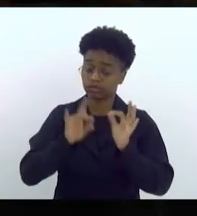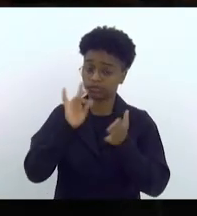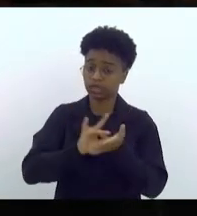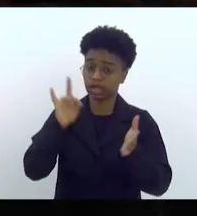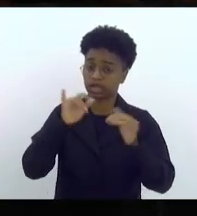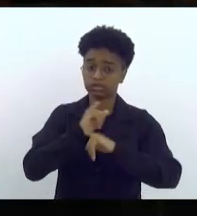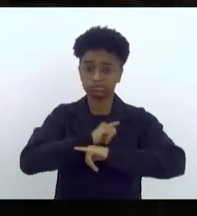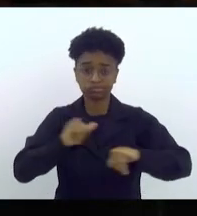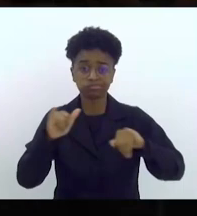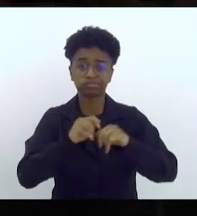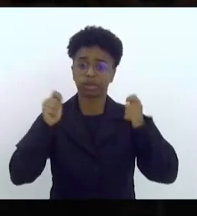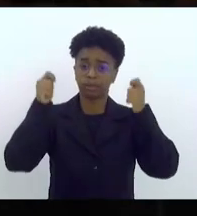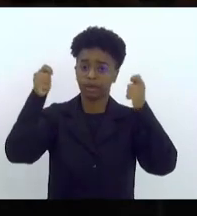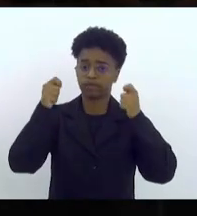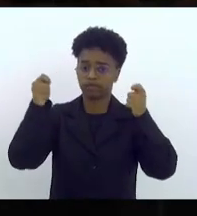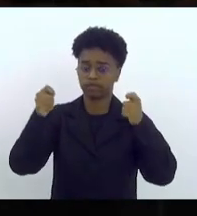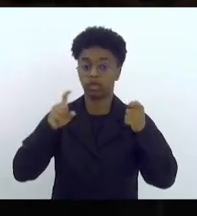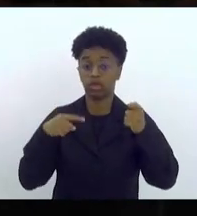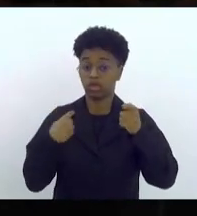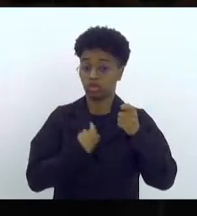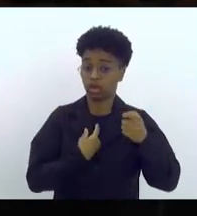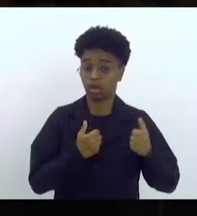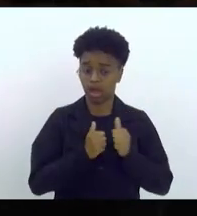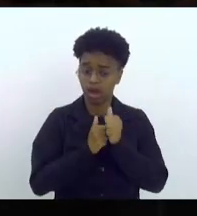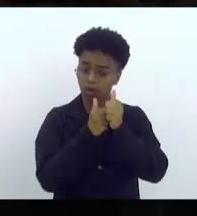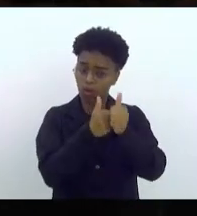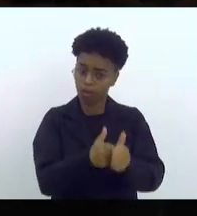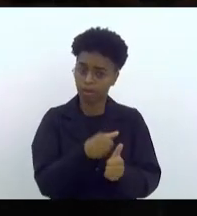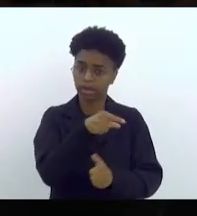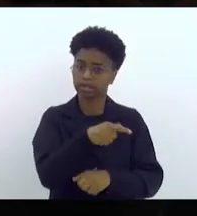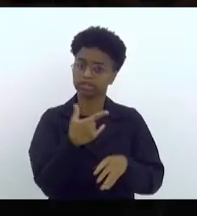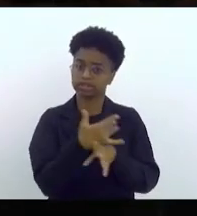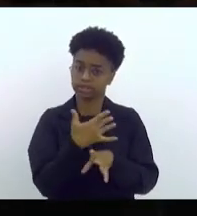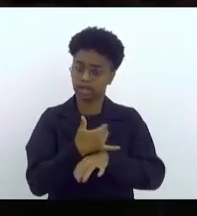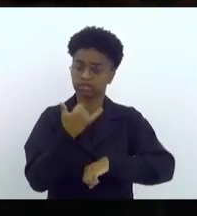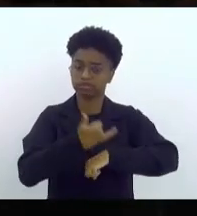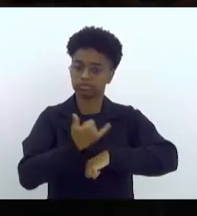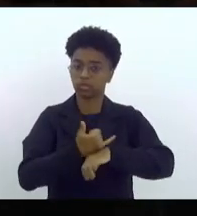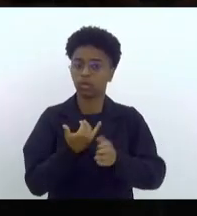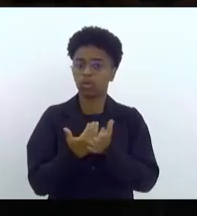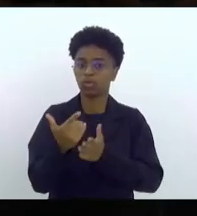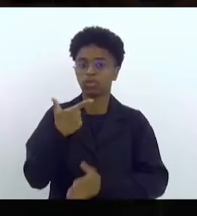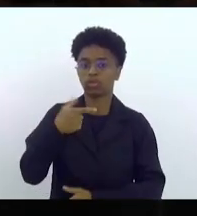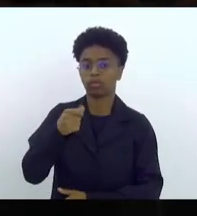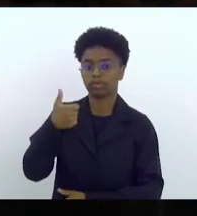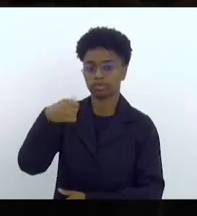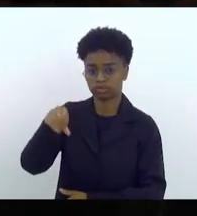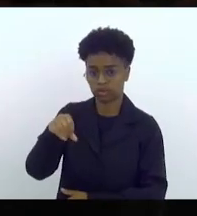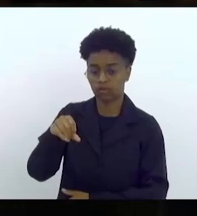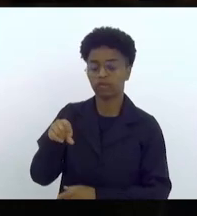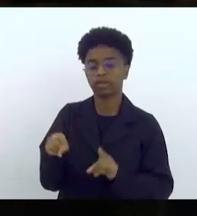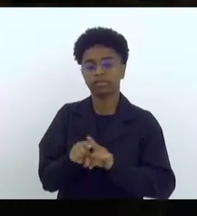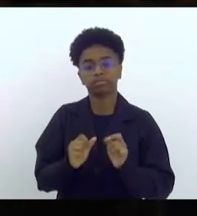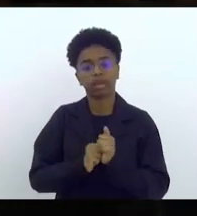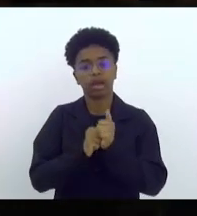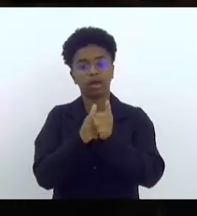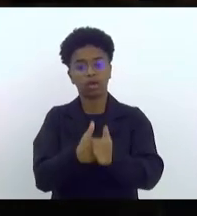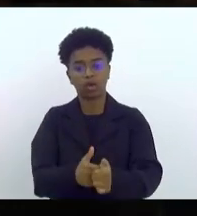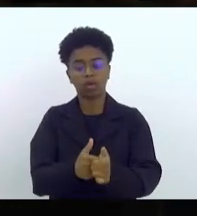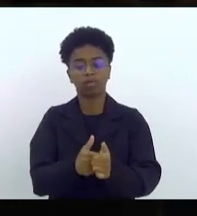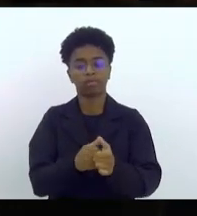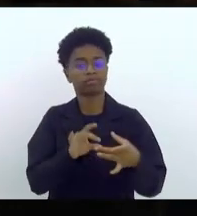manifestação. nosso mandato acompanha a cidade de Volta Redonda desde 2019. Acompanhamos lá